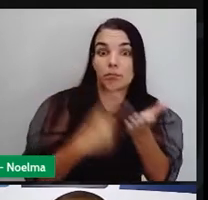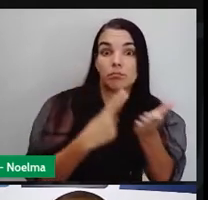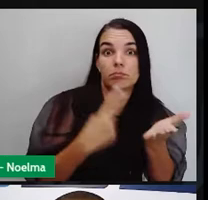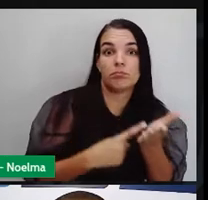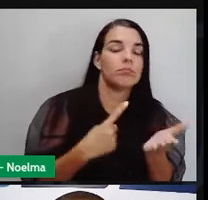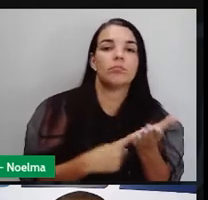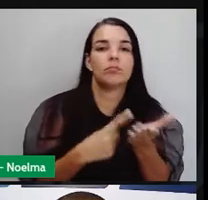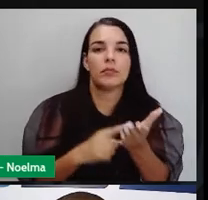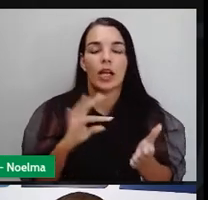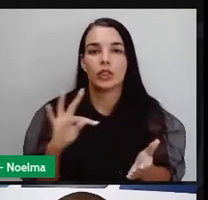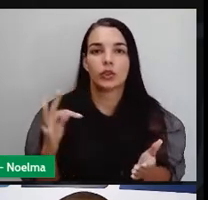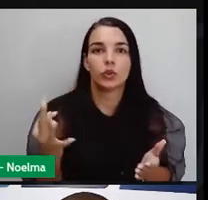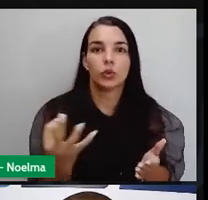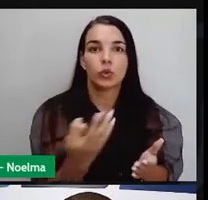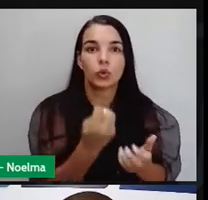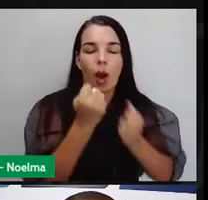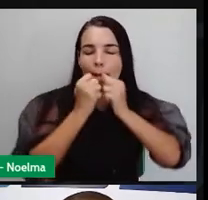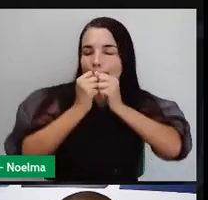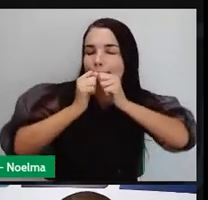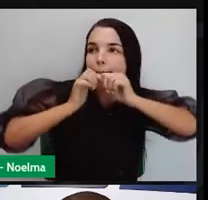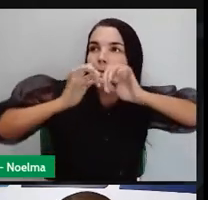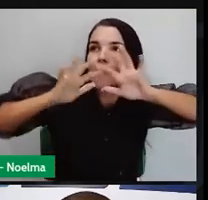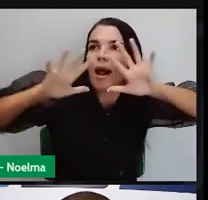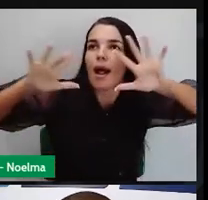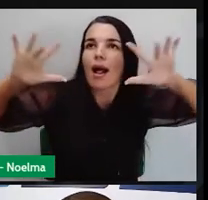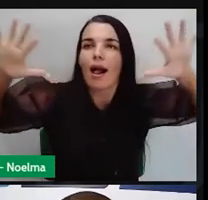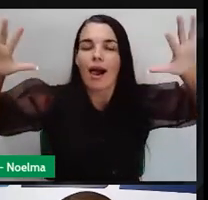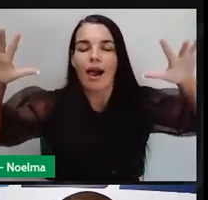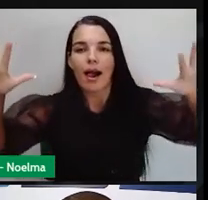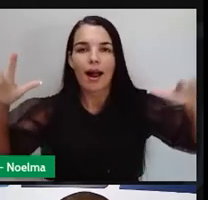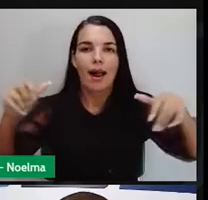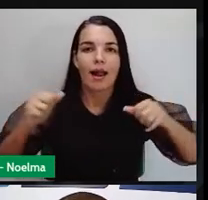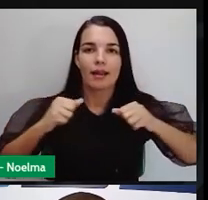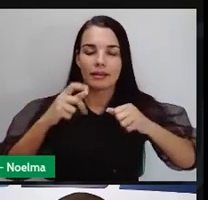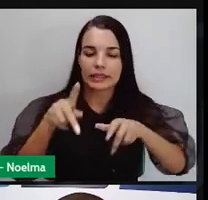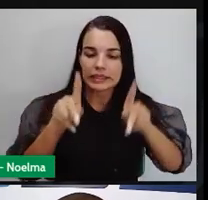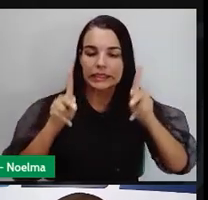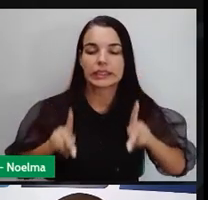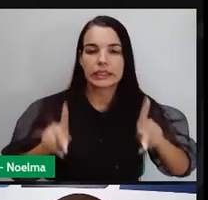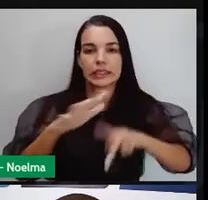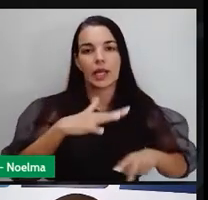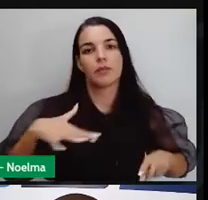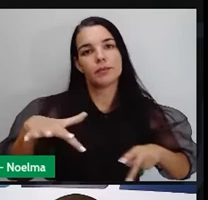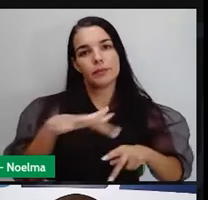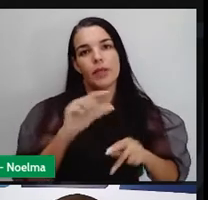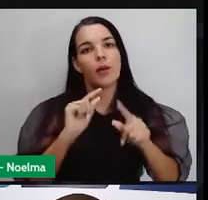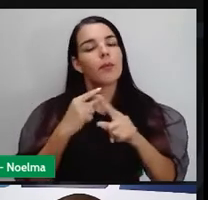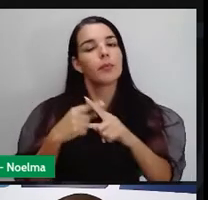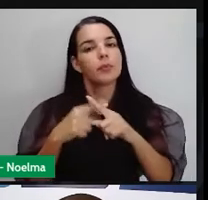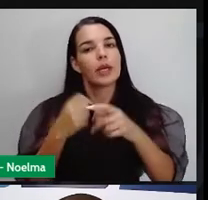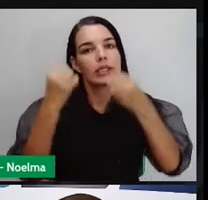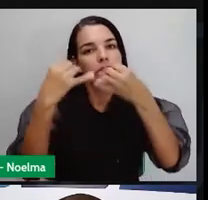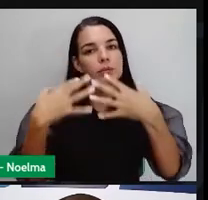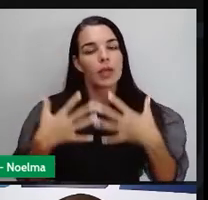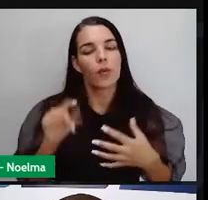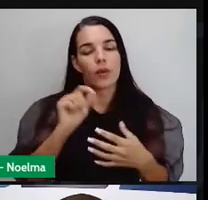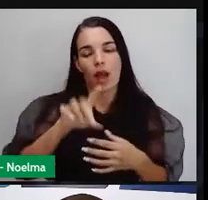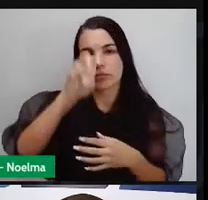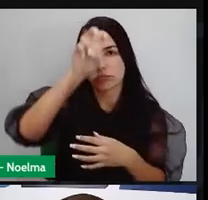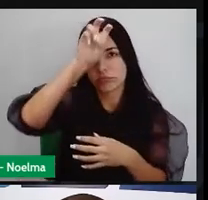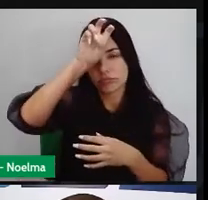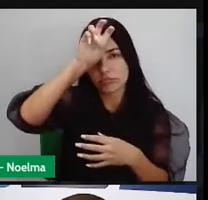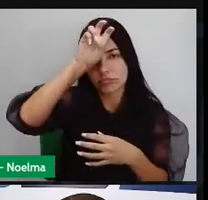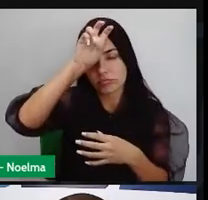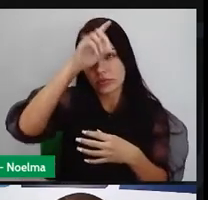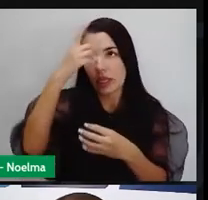o esplendor dessa civilização. E a explicação tá aí, né? Se fala do Egito como uma